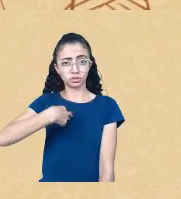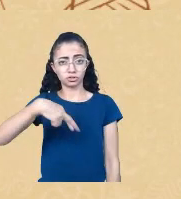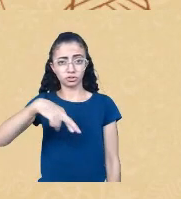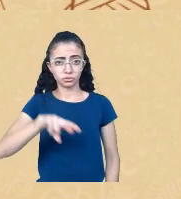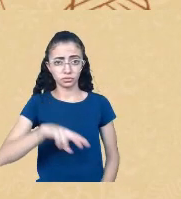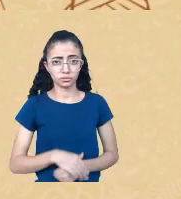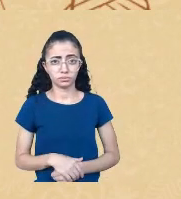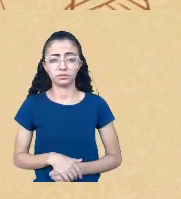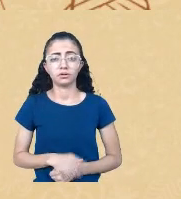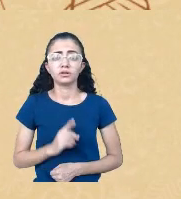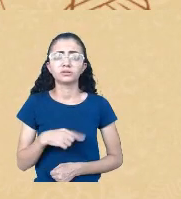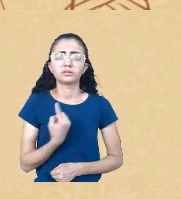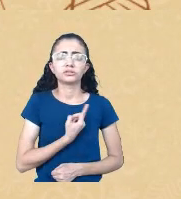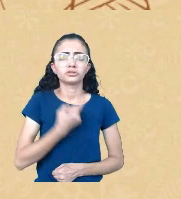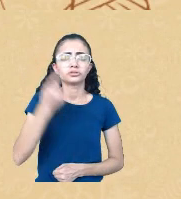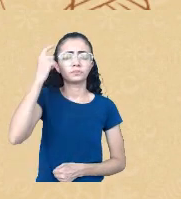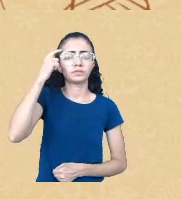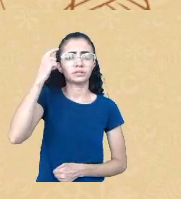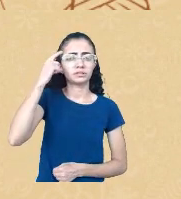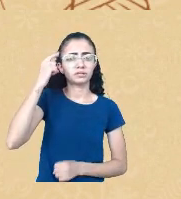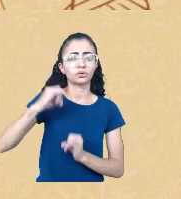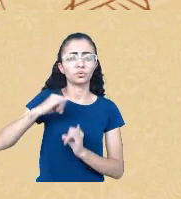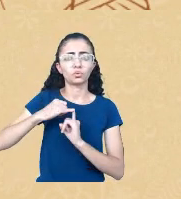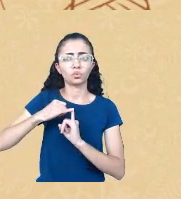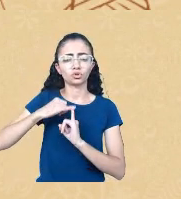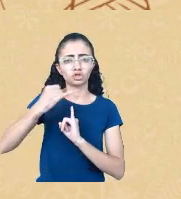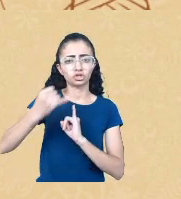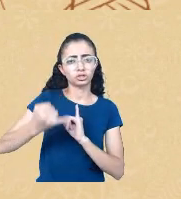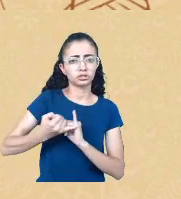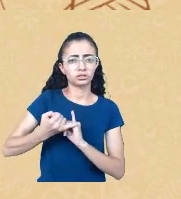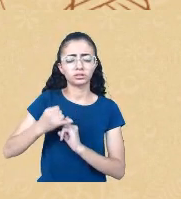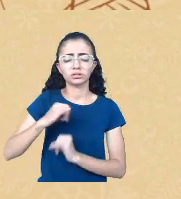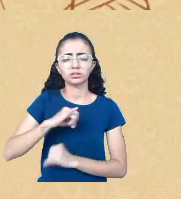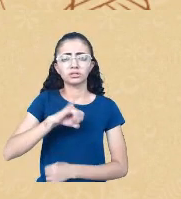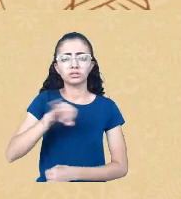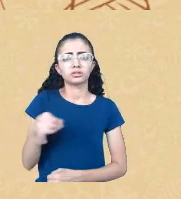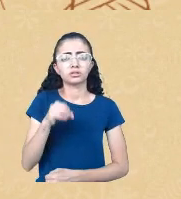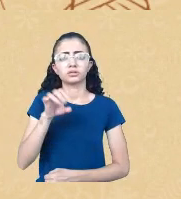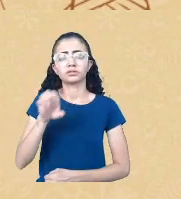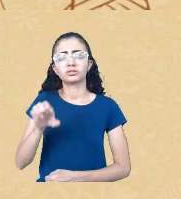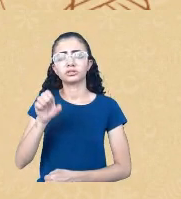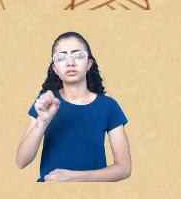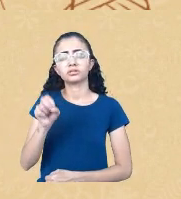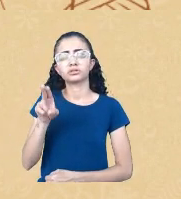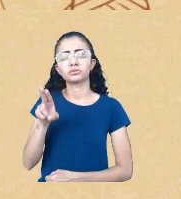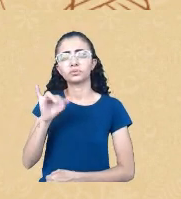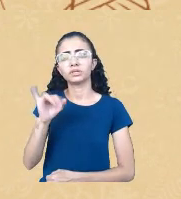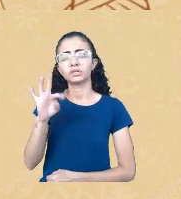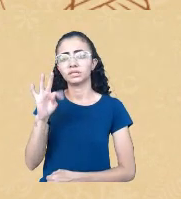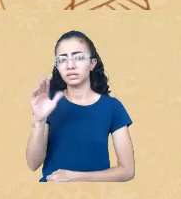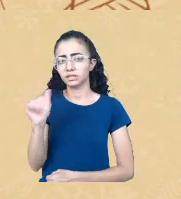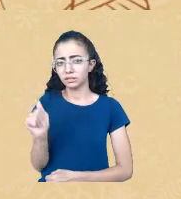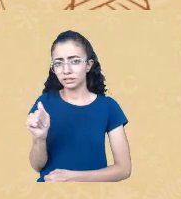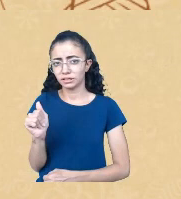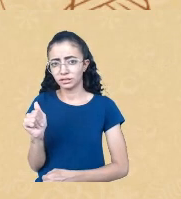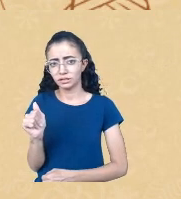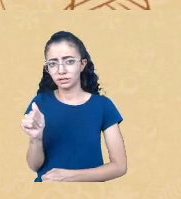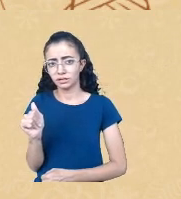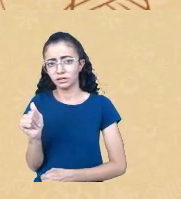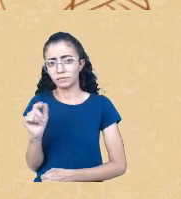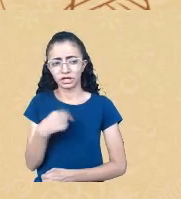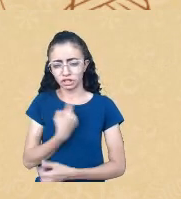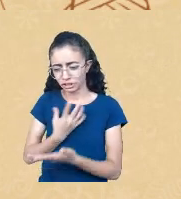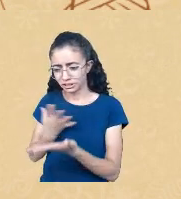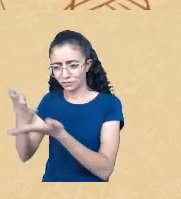os jesuítas não vieram pra cá a gente sempre brinca pra serem salvos por nós vieram nos salvar num processo